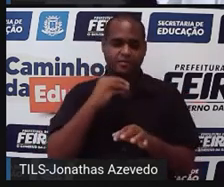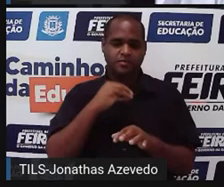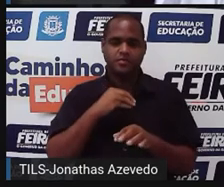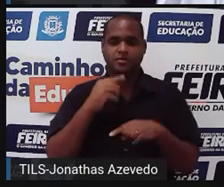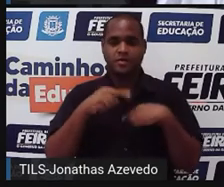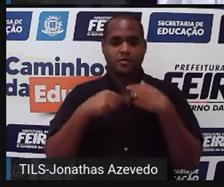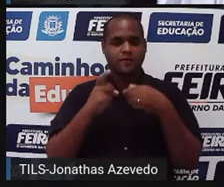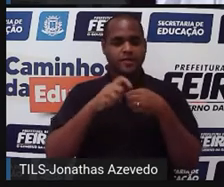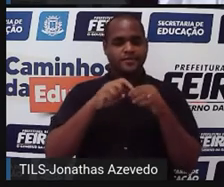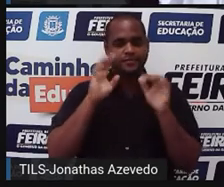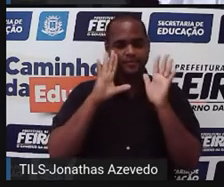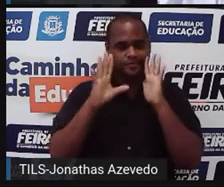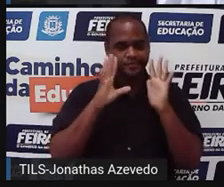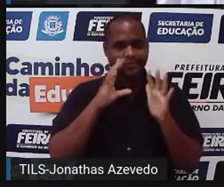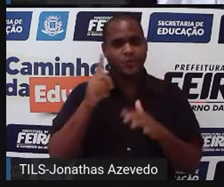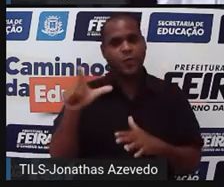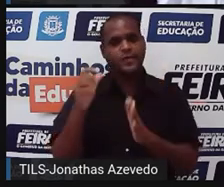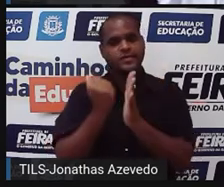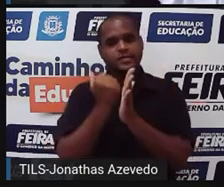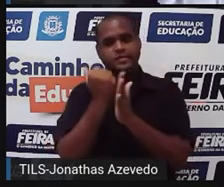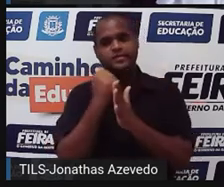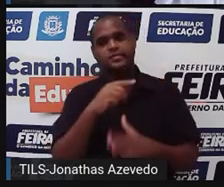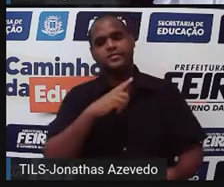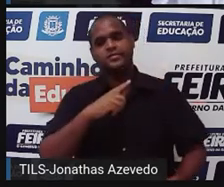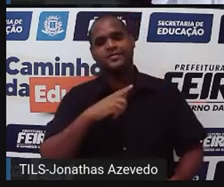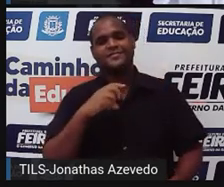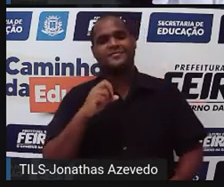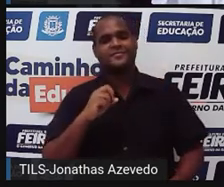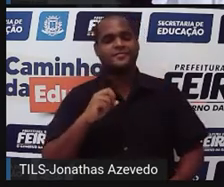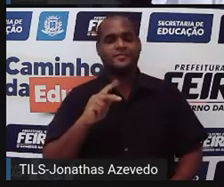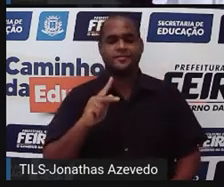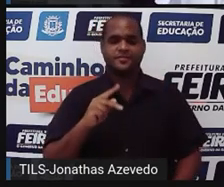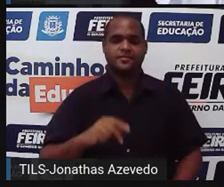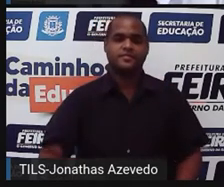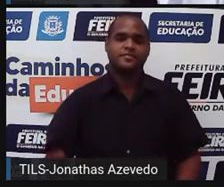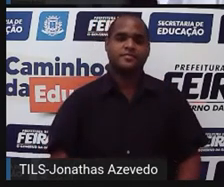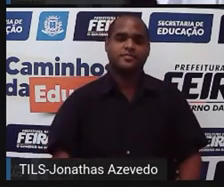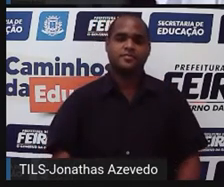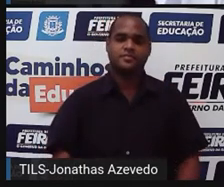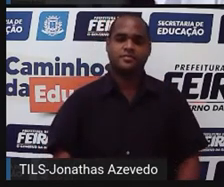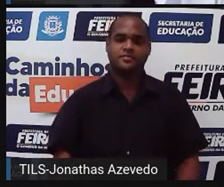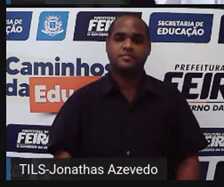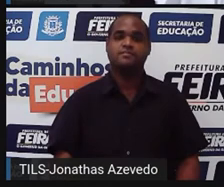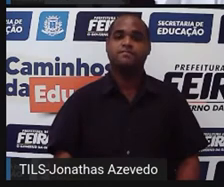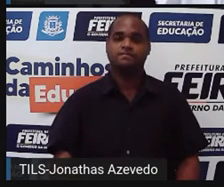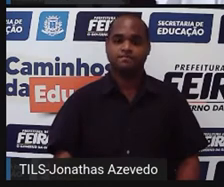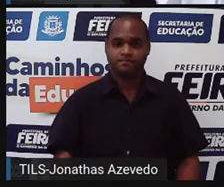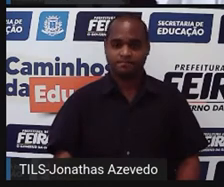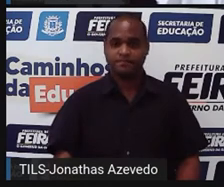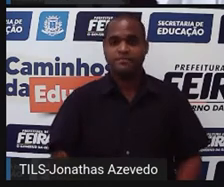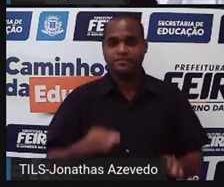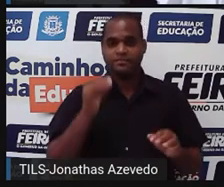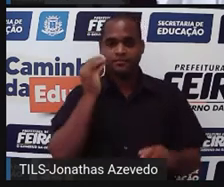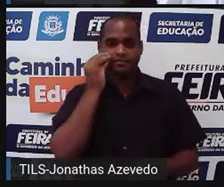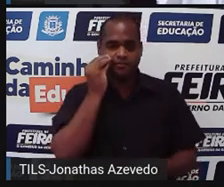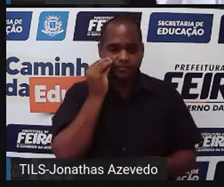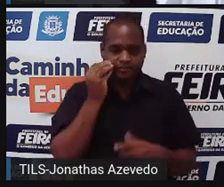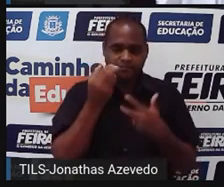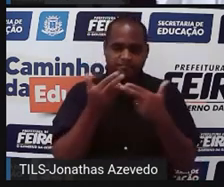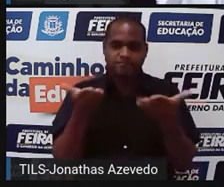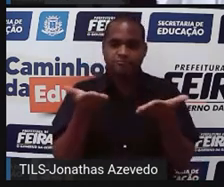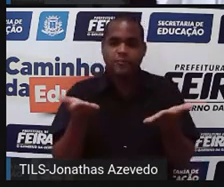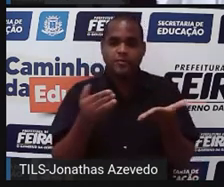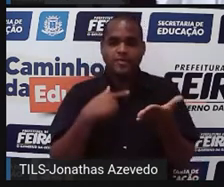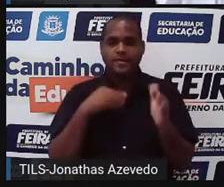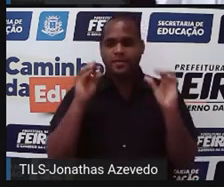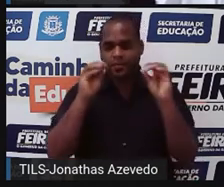volta e pensa em outro plano. Tá bom? Então vamos lá. Tentando aqui agora colocar